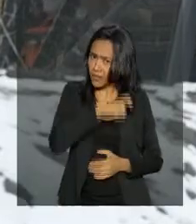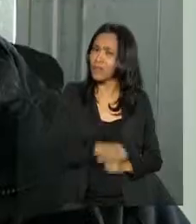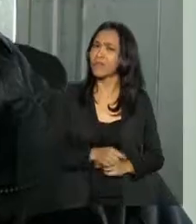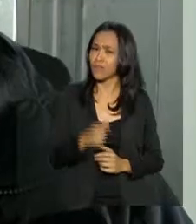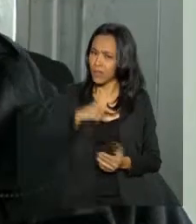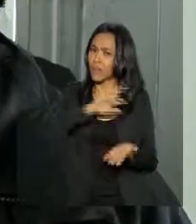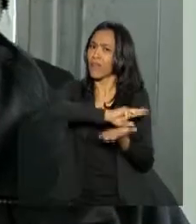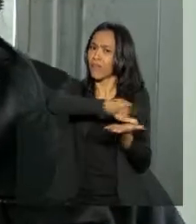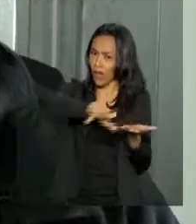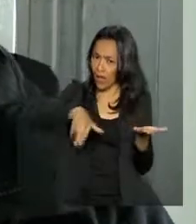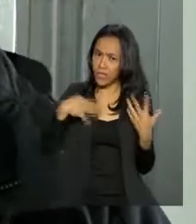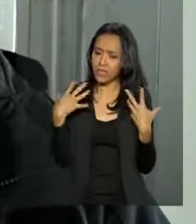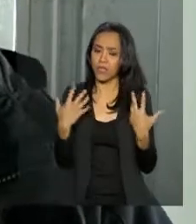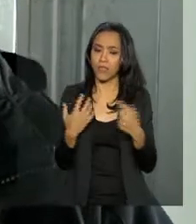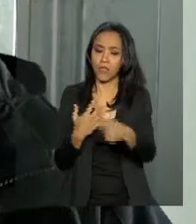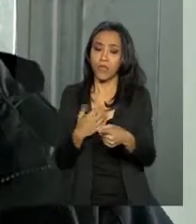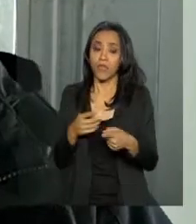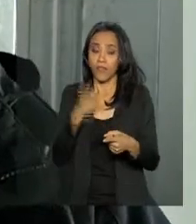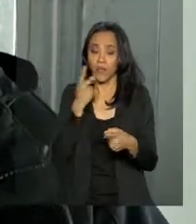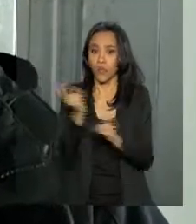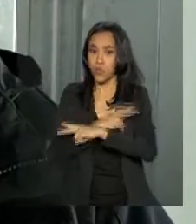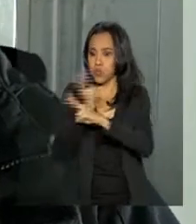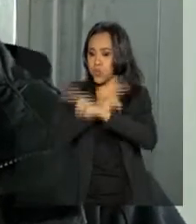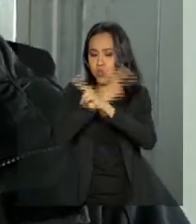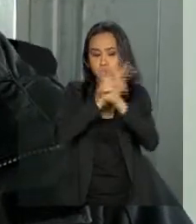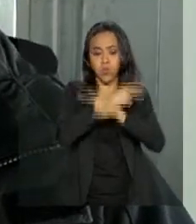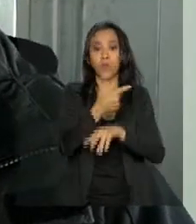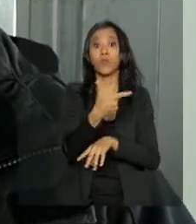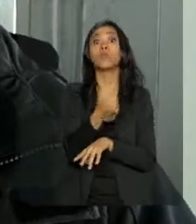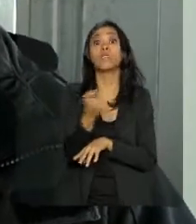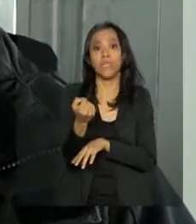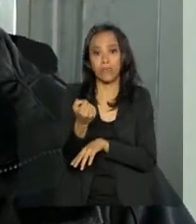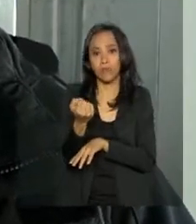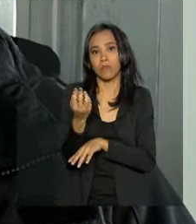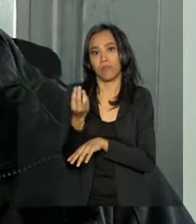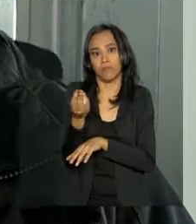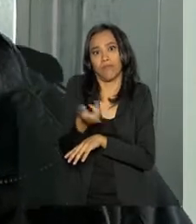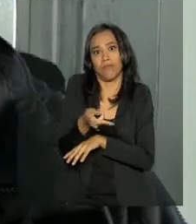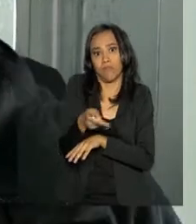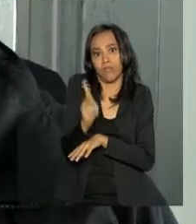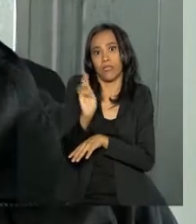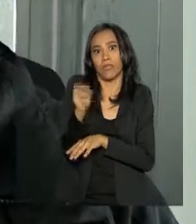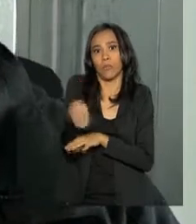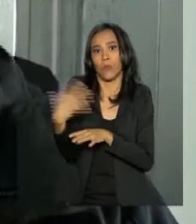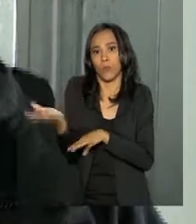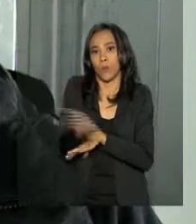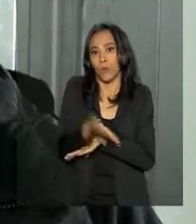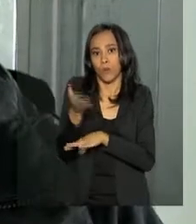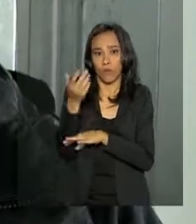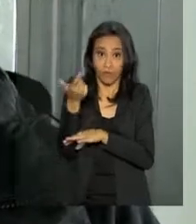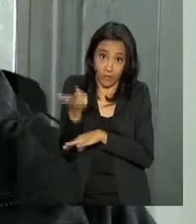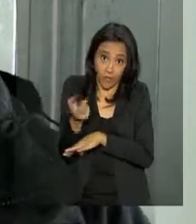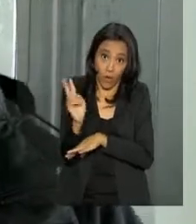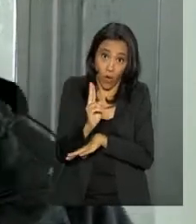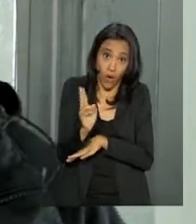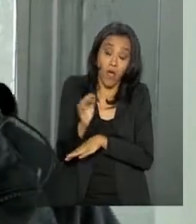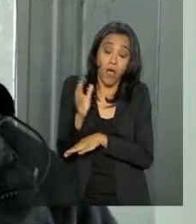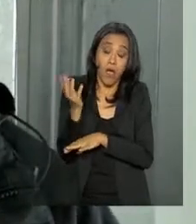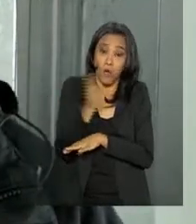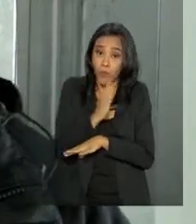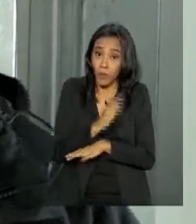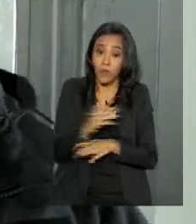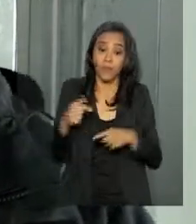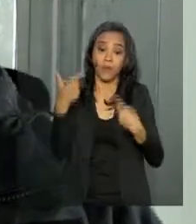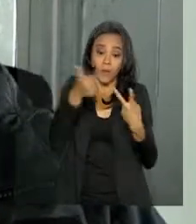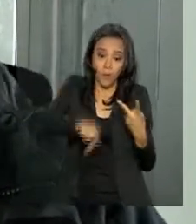várias. Tem ventos de 200 por hora, situações que aparecem como novidade para a gente, como o solo apareceu aqui, a classificação que a teve que fazer